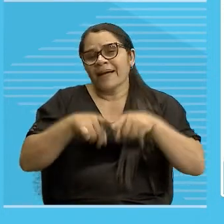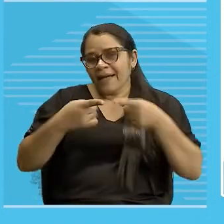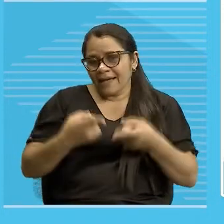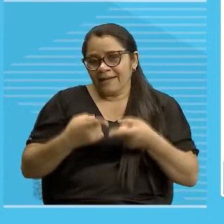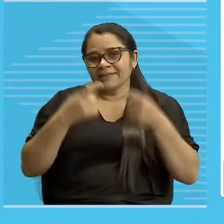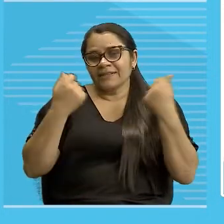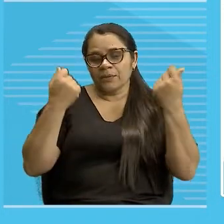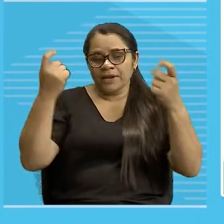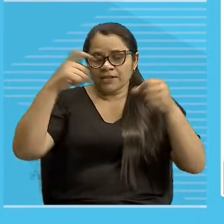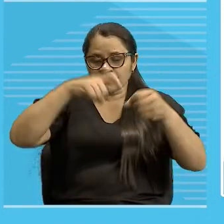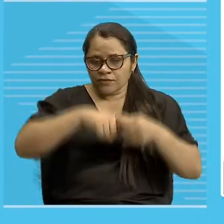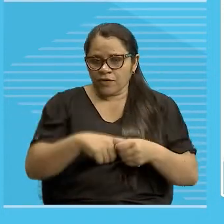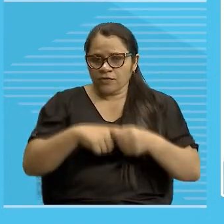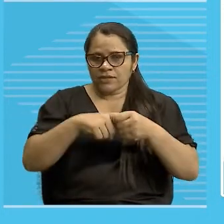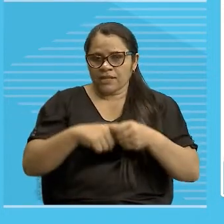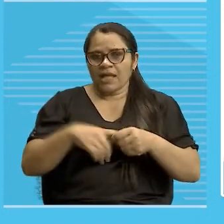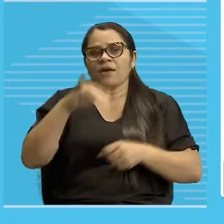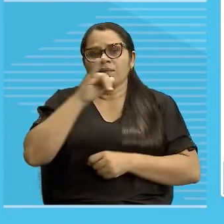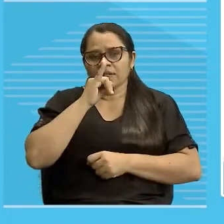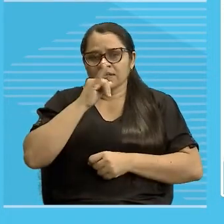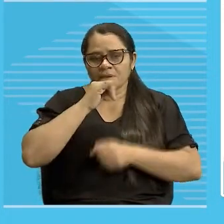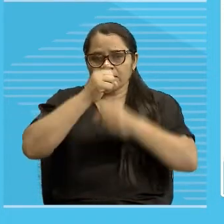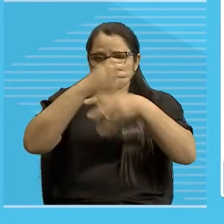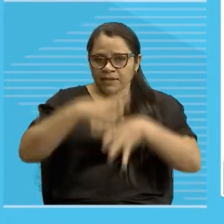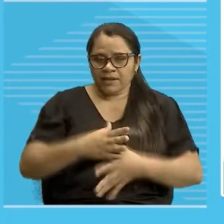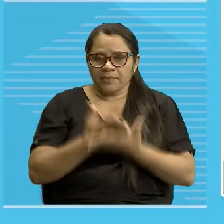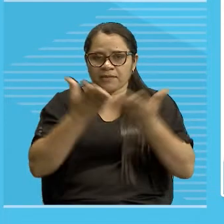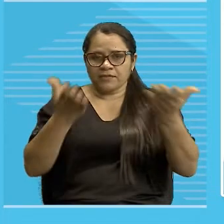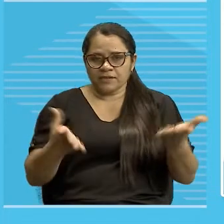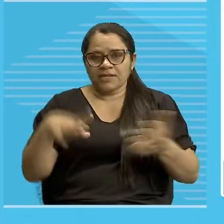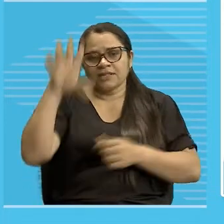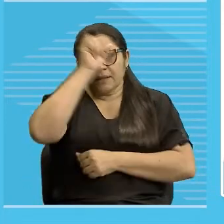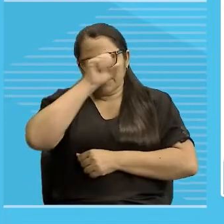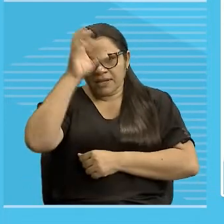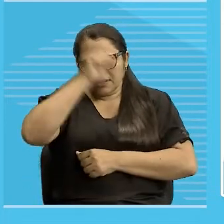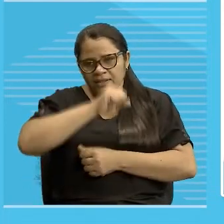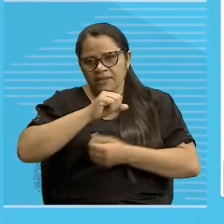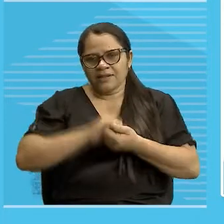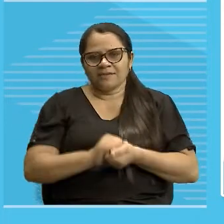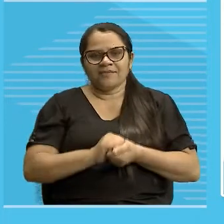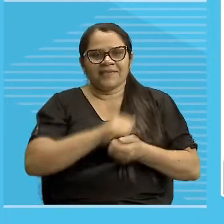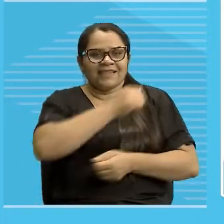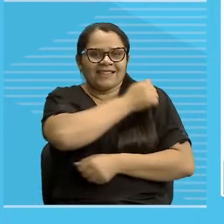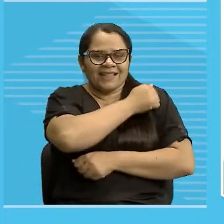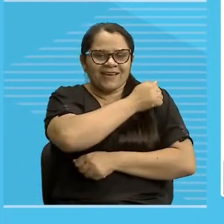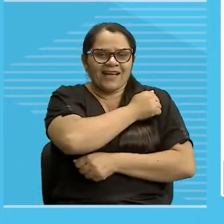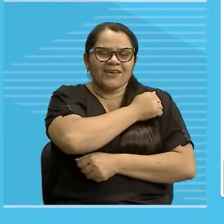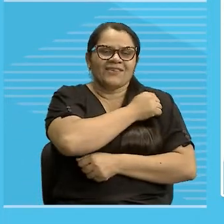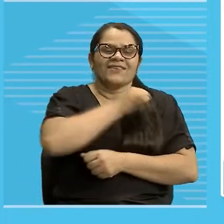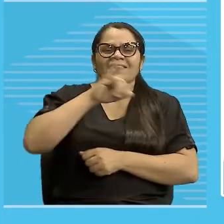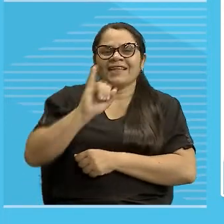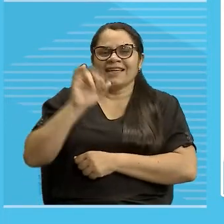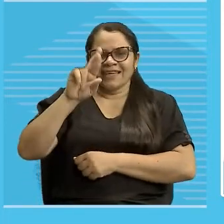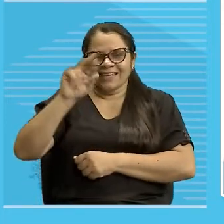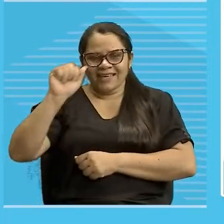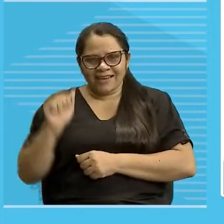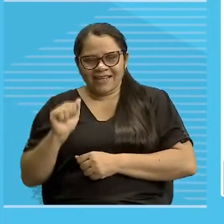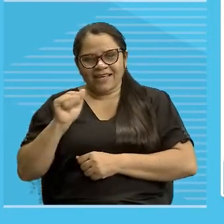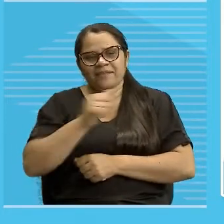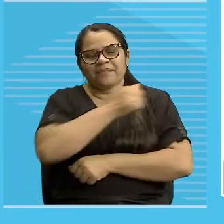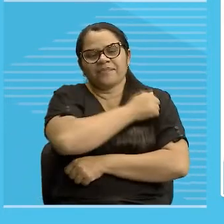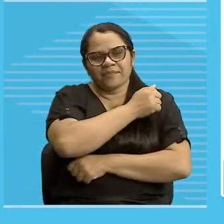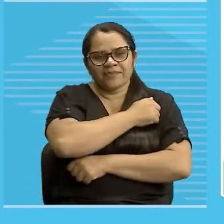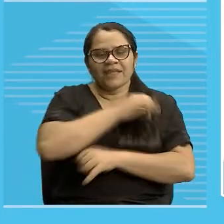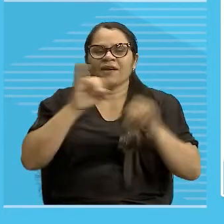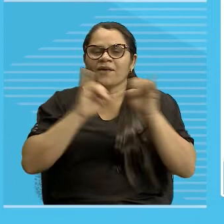precisa de um pouquinho mais de aprofundamento, quero que vocês aprendam mesmo, o irá, olá, linda, de Nalva,